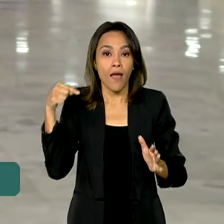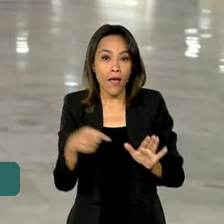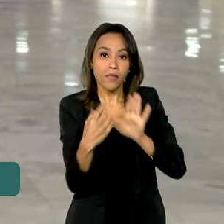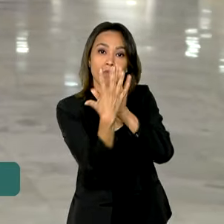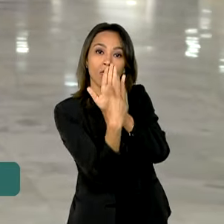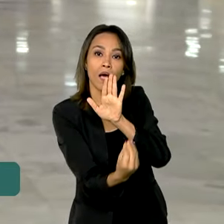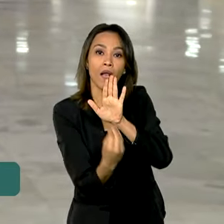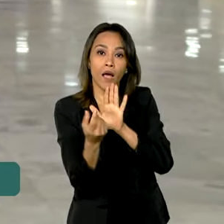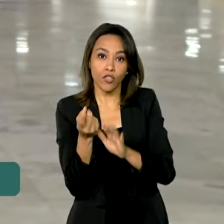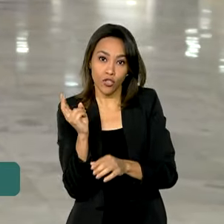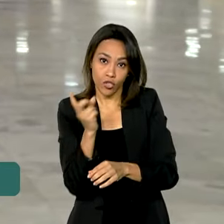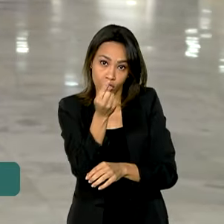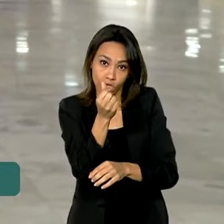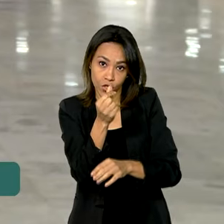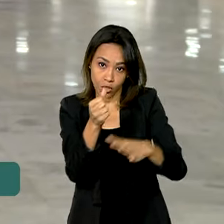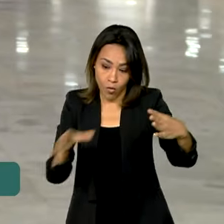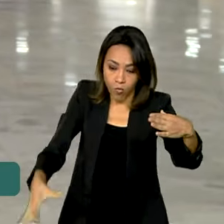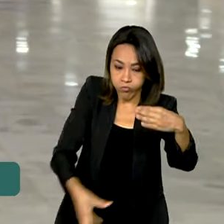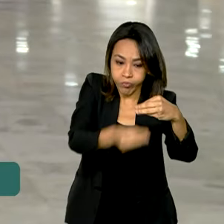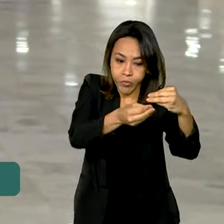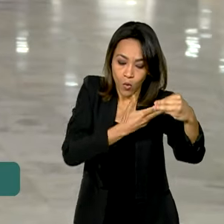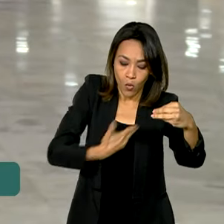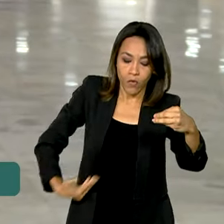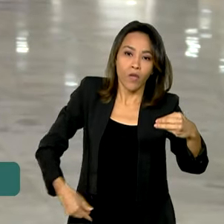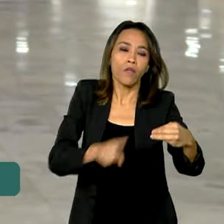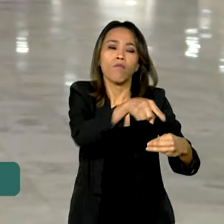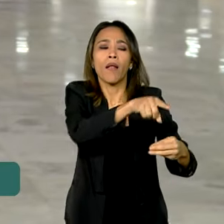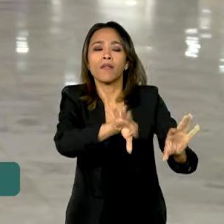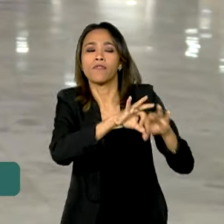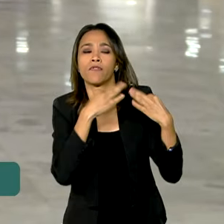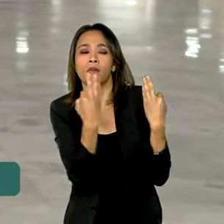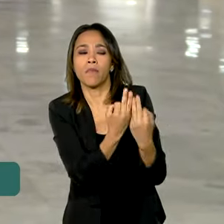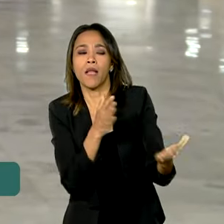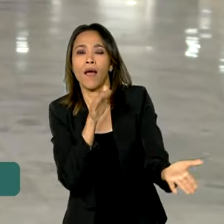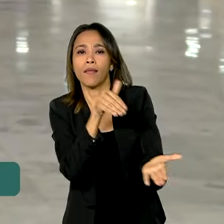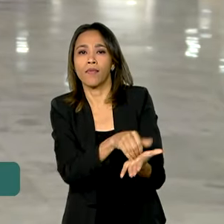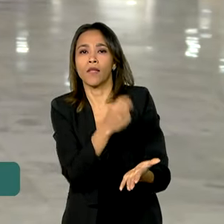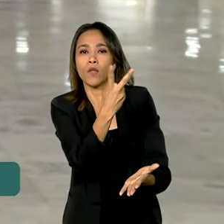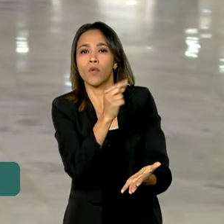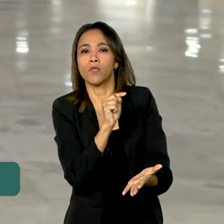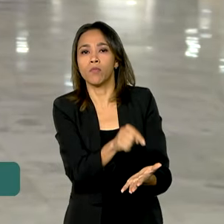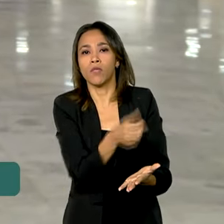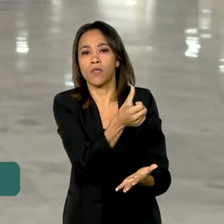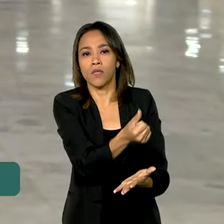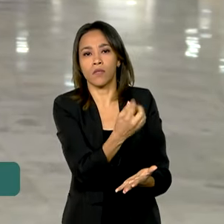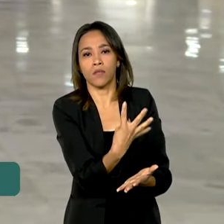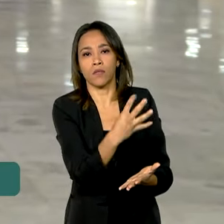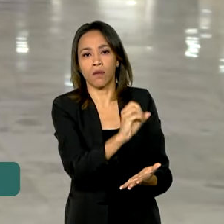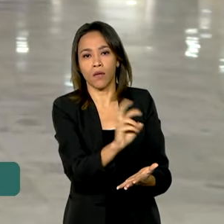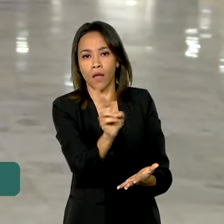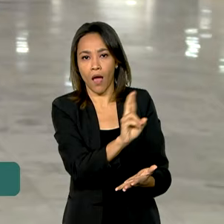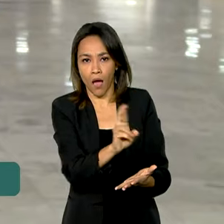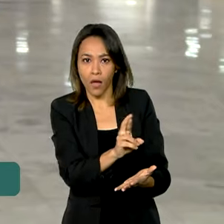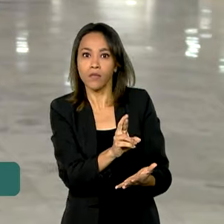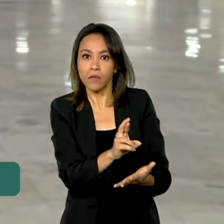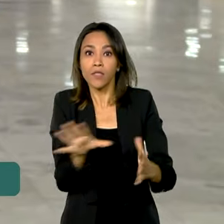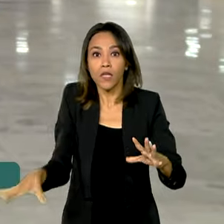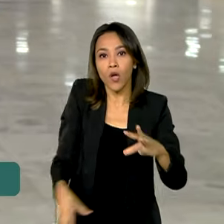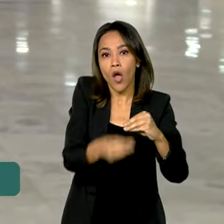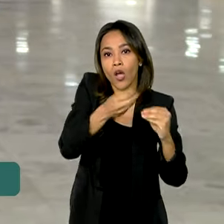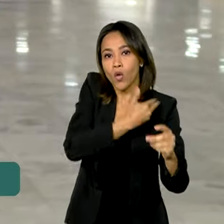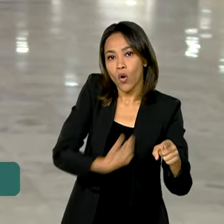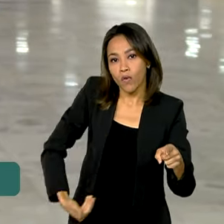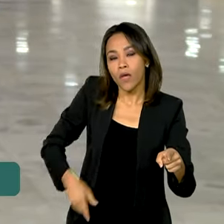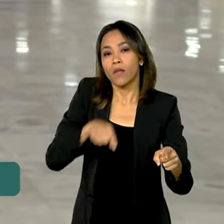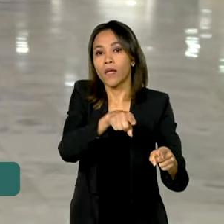financiamento subsidiado para famílias com renda mensal de até 2.640 reais, organizadas por meio